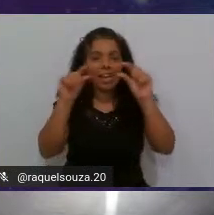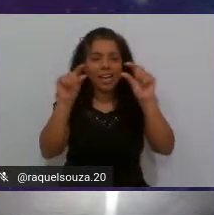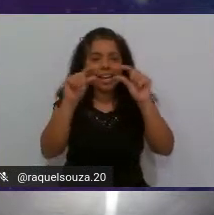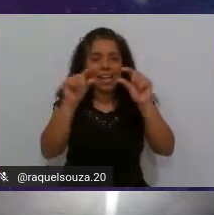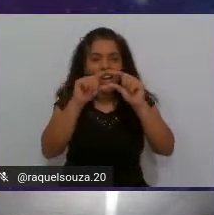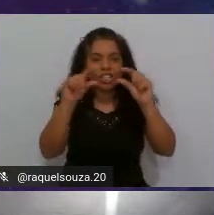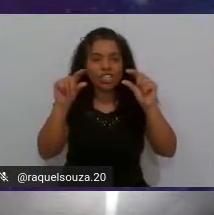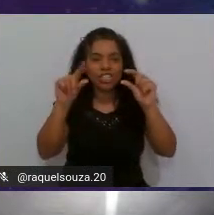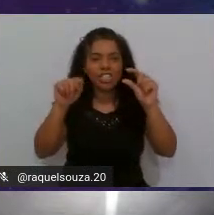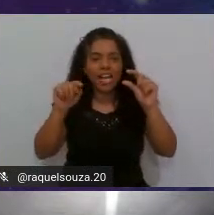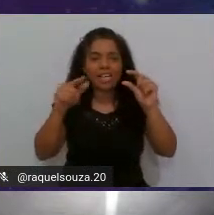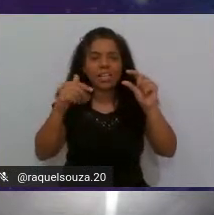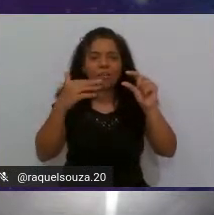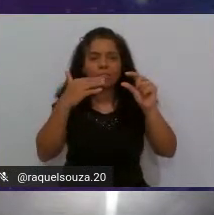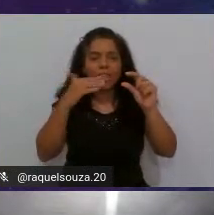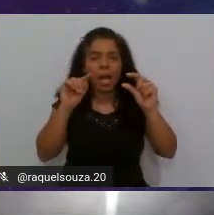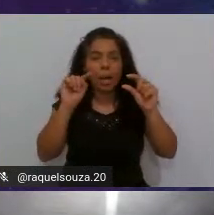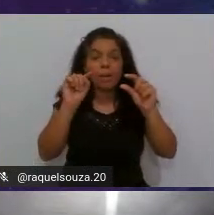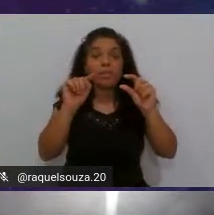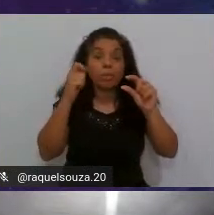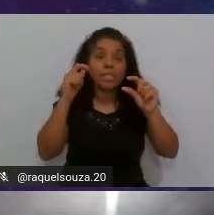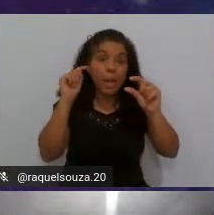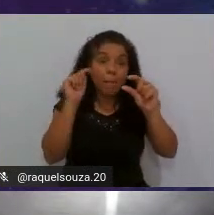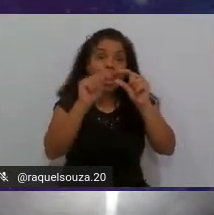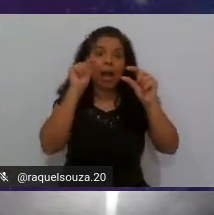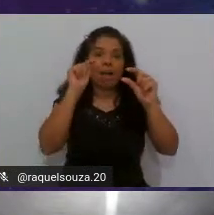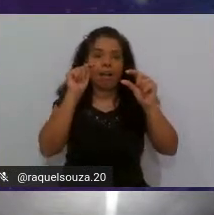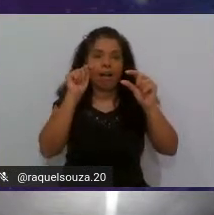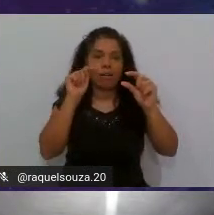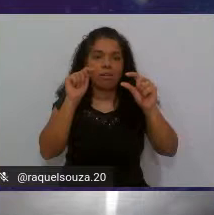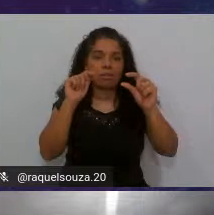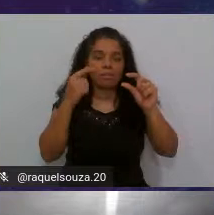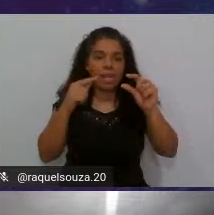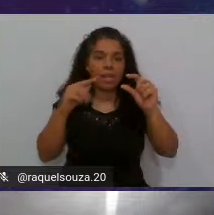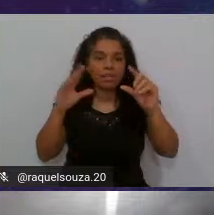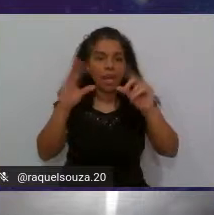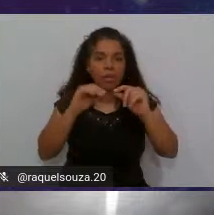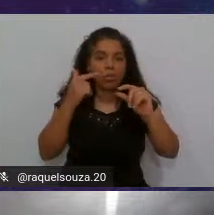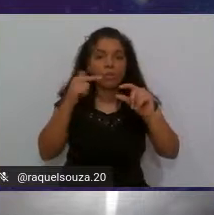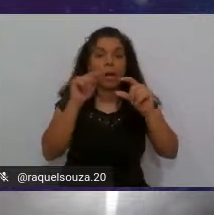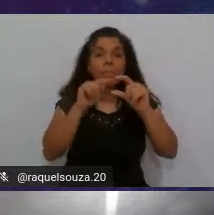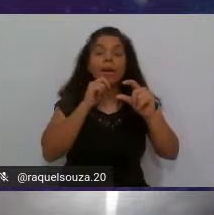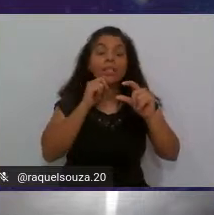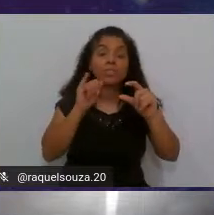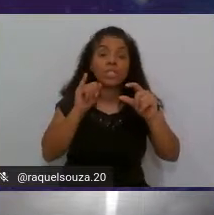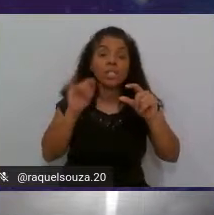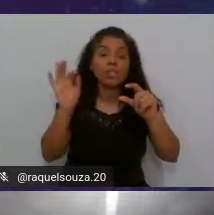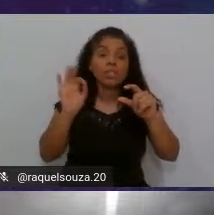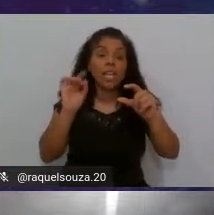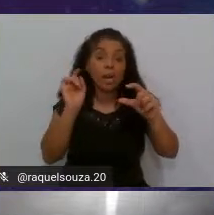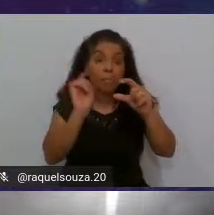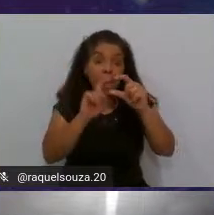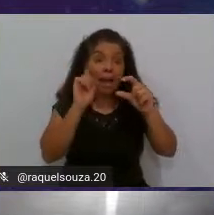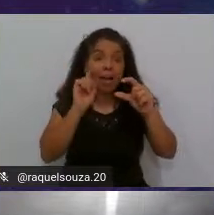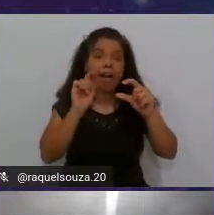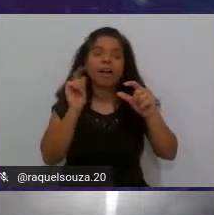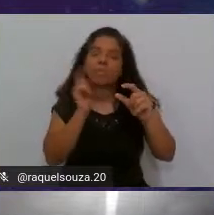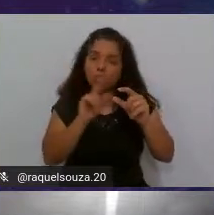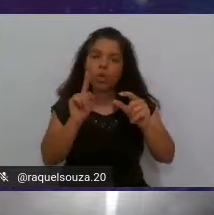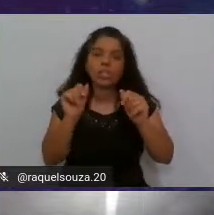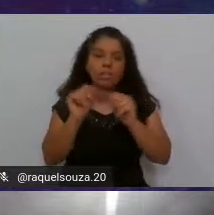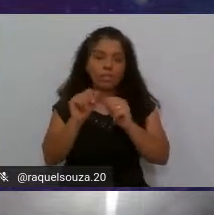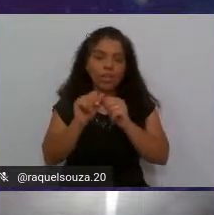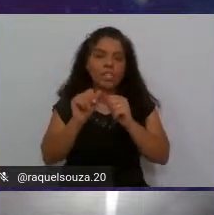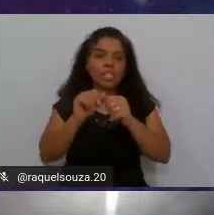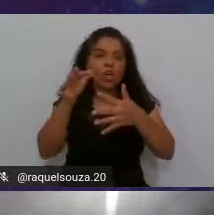então você marca ela porque se você você marcando ela você consegue fazer a